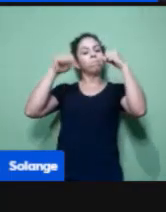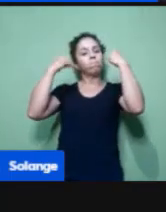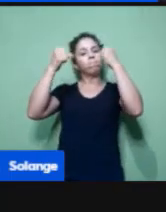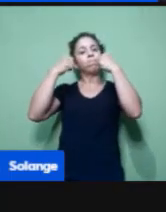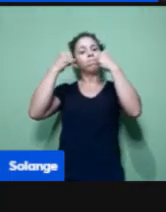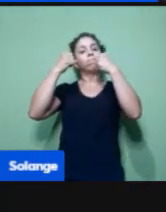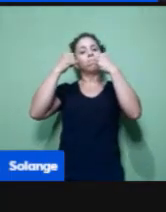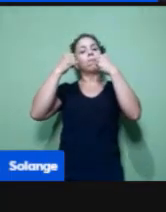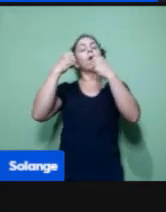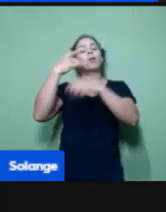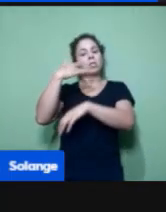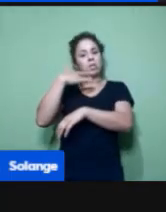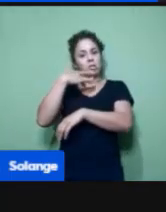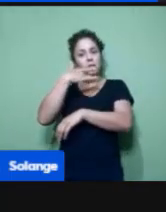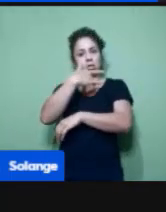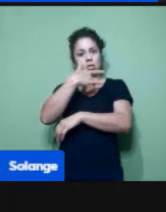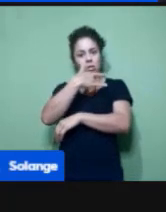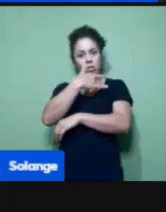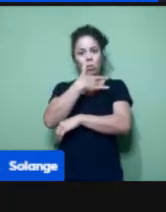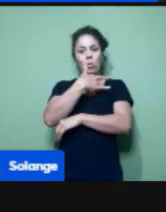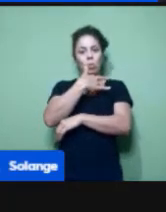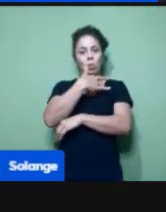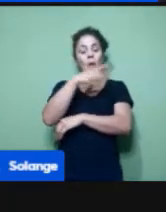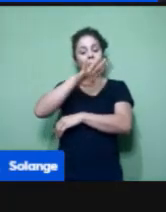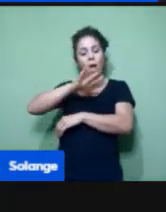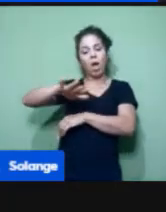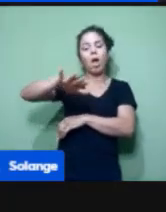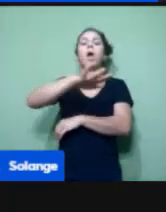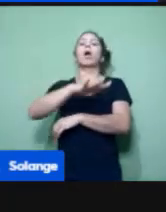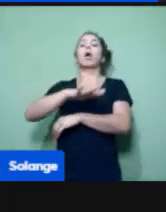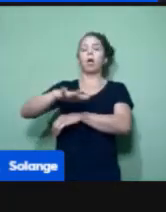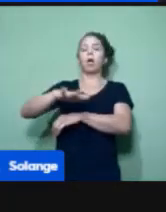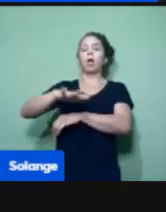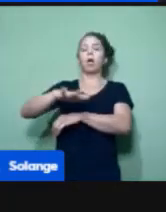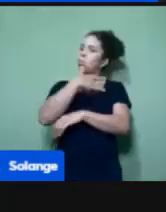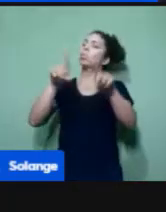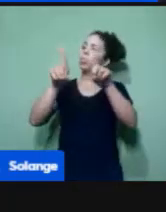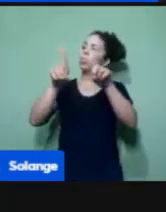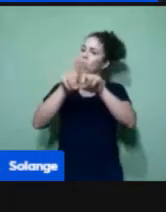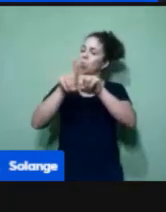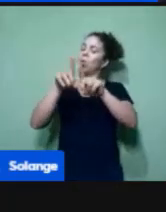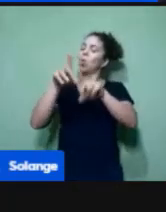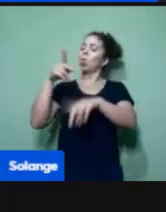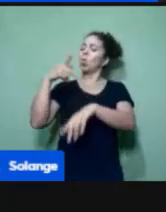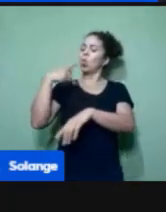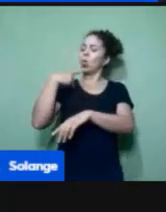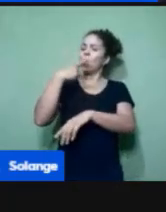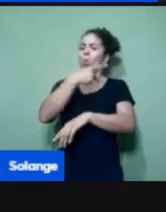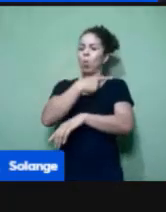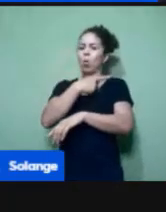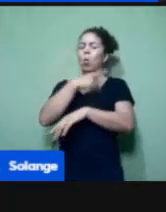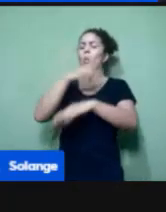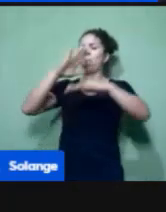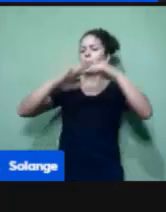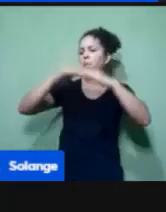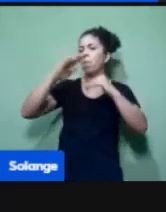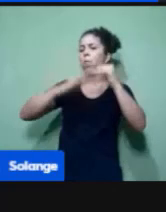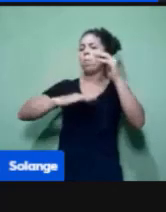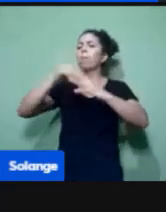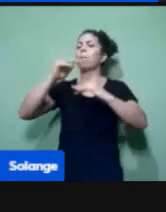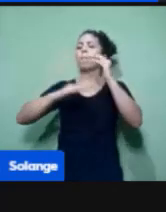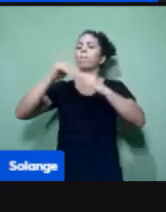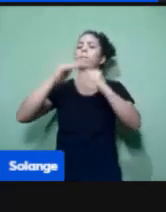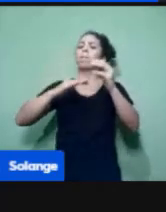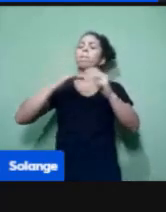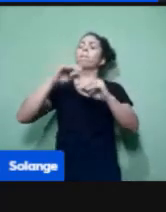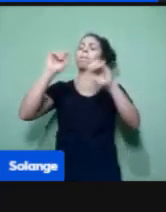saúde, ela é considerada uma área da saúde também, nós como profissionais de educação física, temos que ter essa